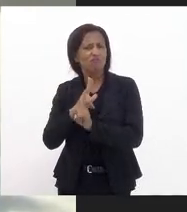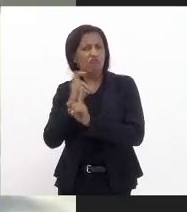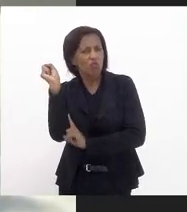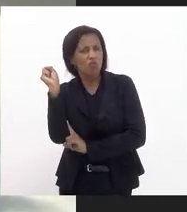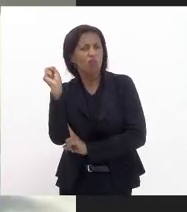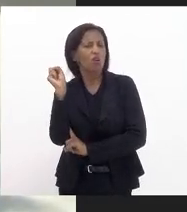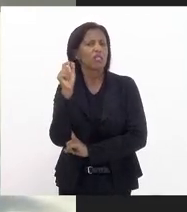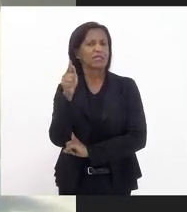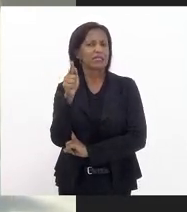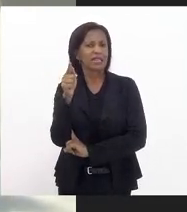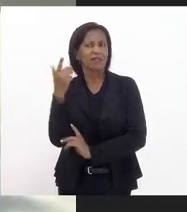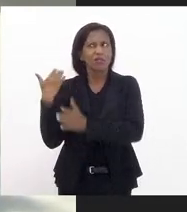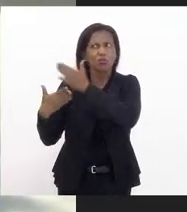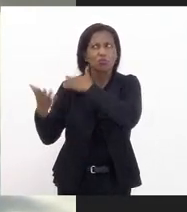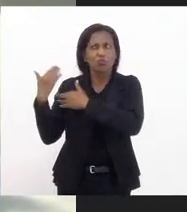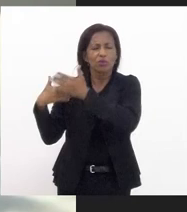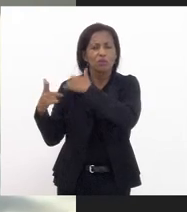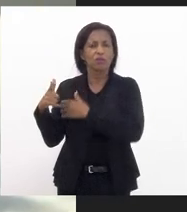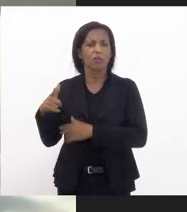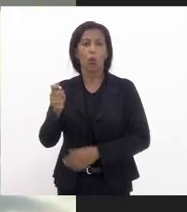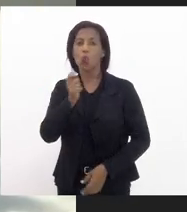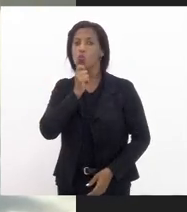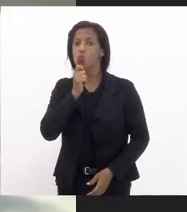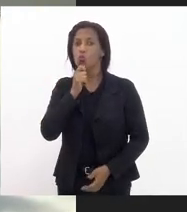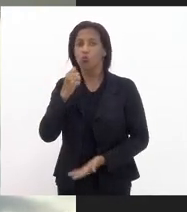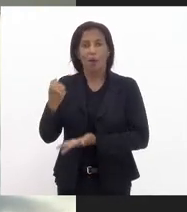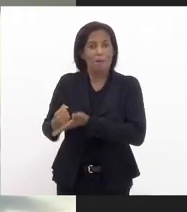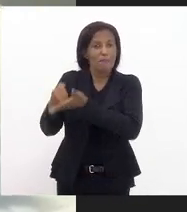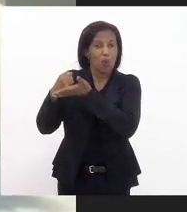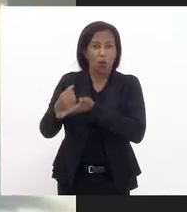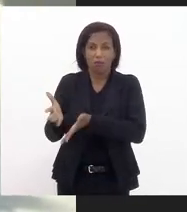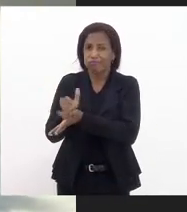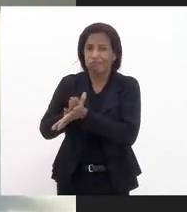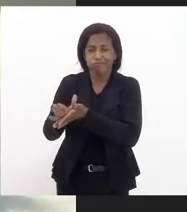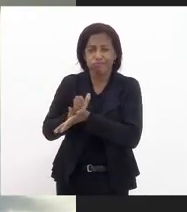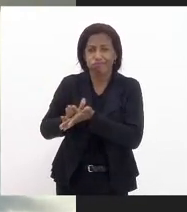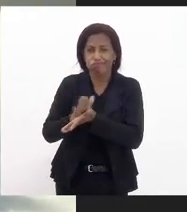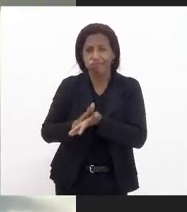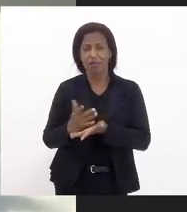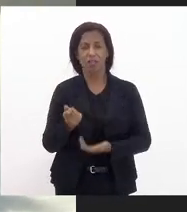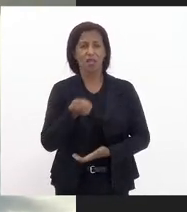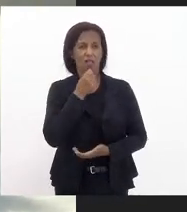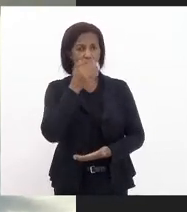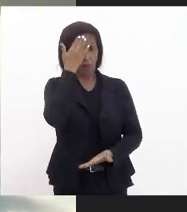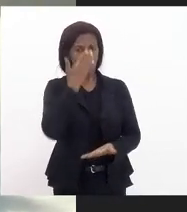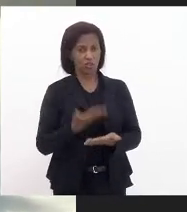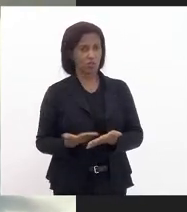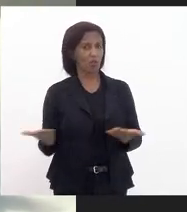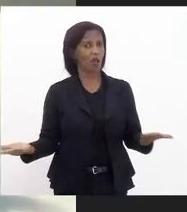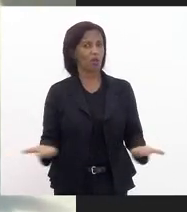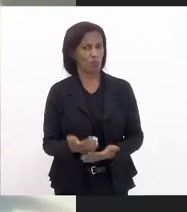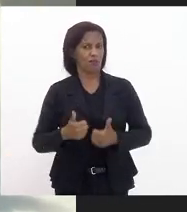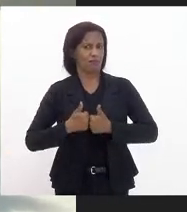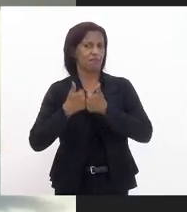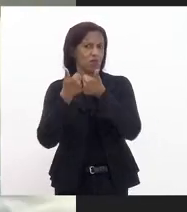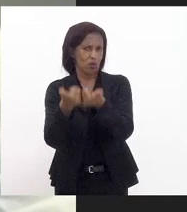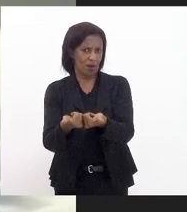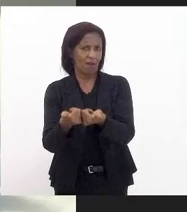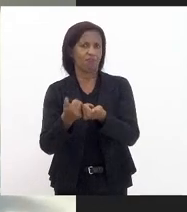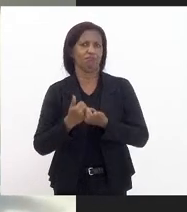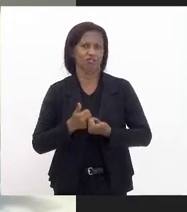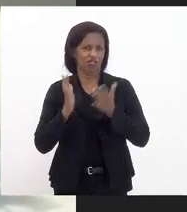de uma época que realmente não tinha tanto apoio eu acredito que agora vai melhorar já está